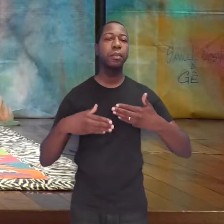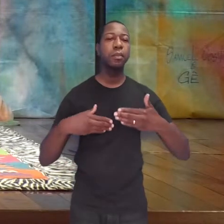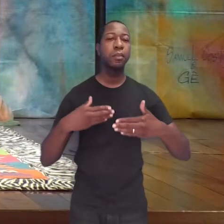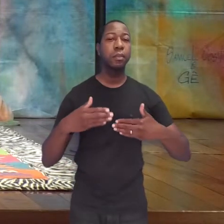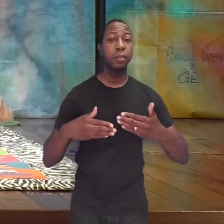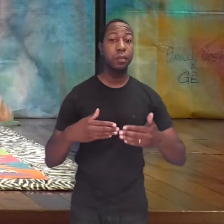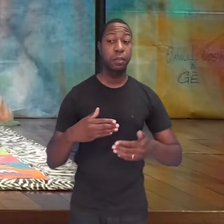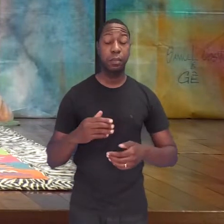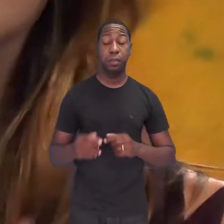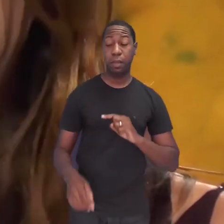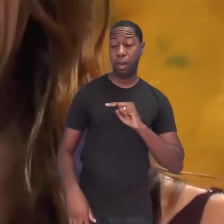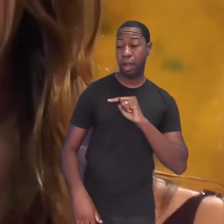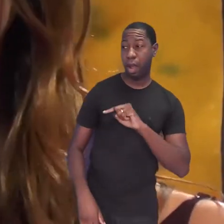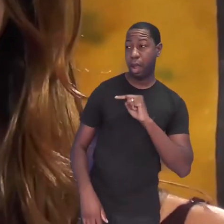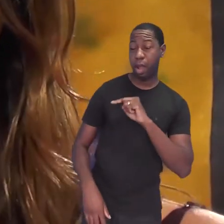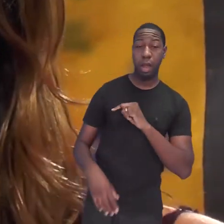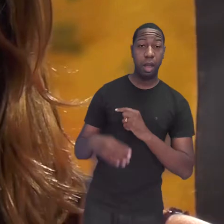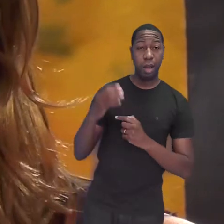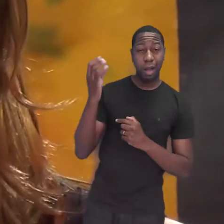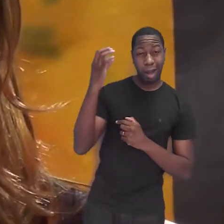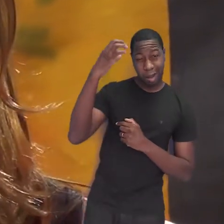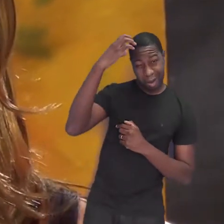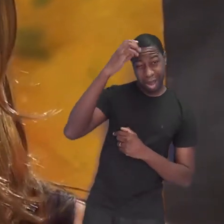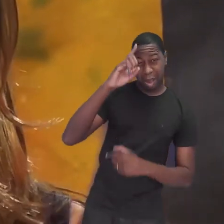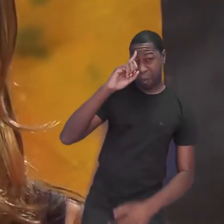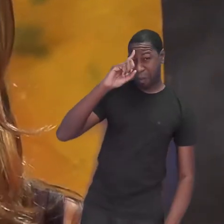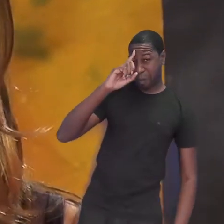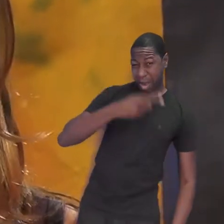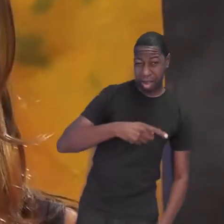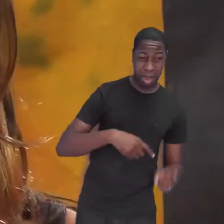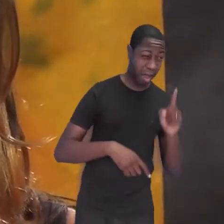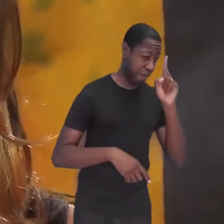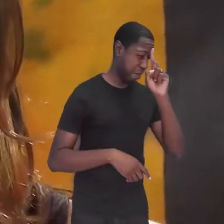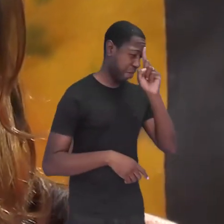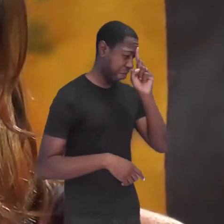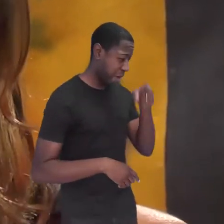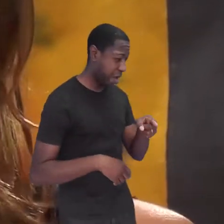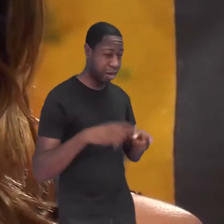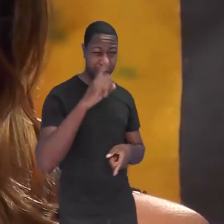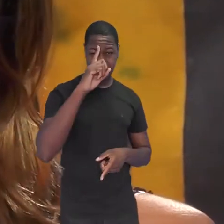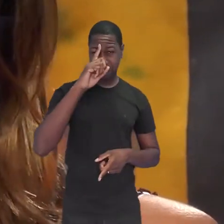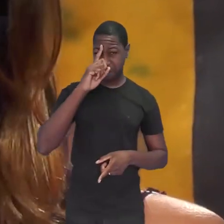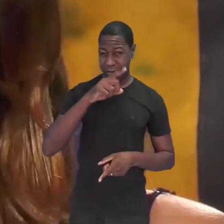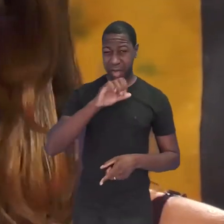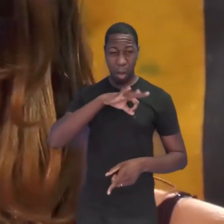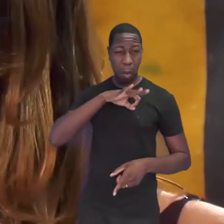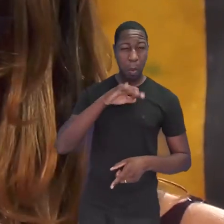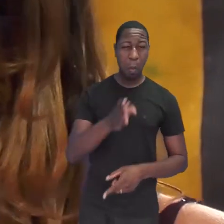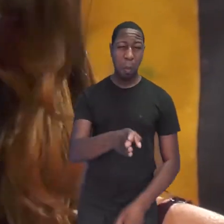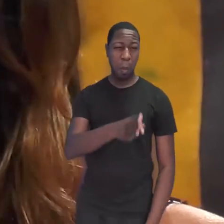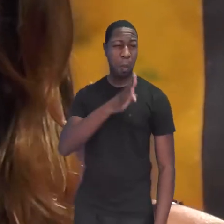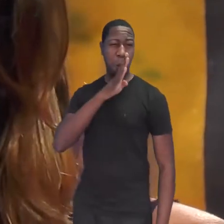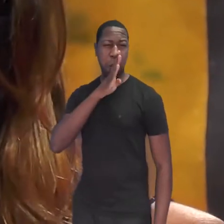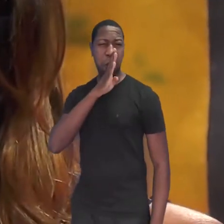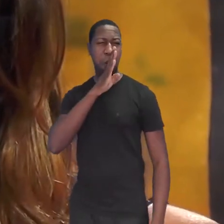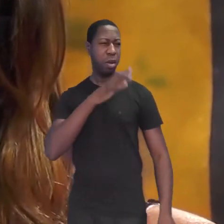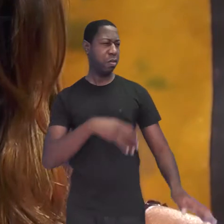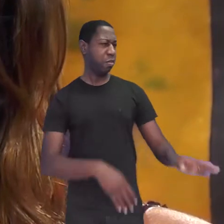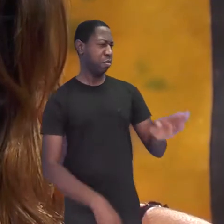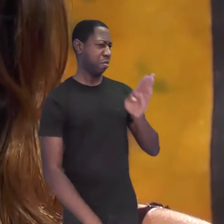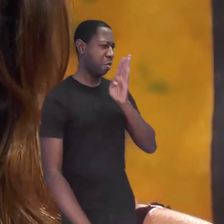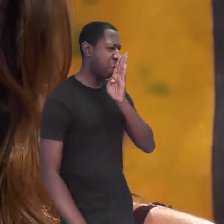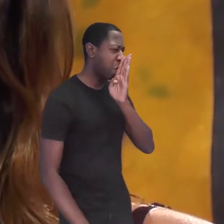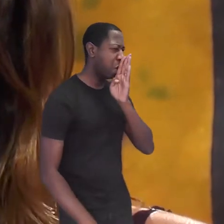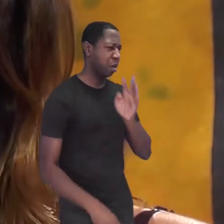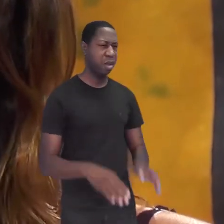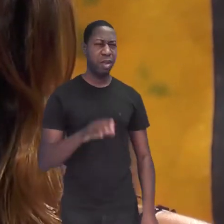tanto o reizinho mandar todo mundo calar a boca, de tanto ele passar pito em todo mundo,